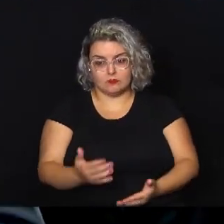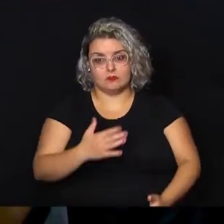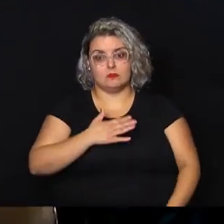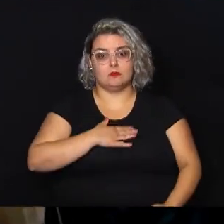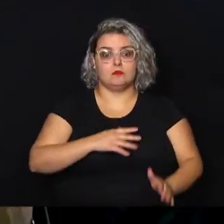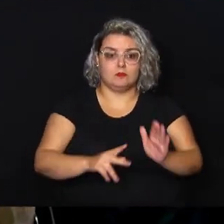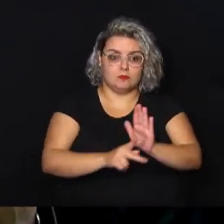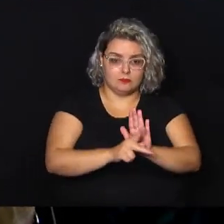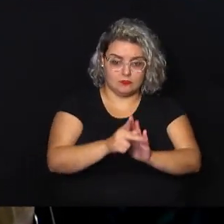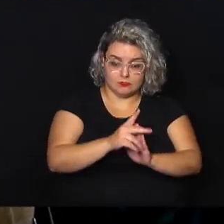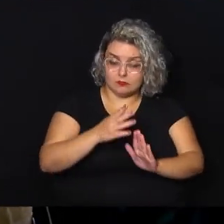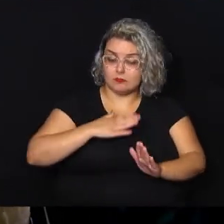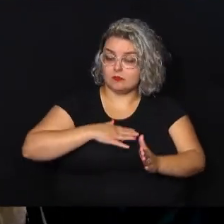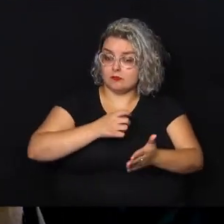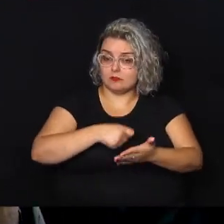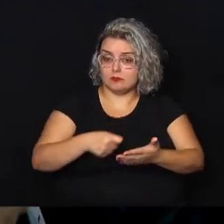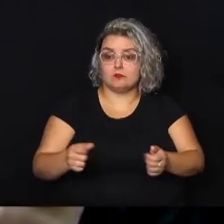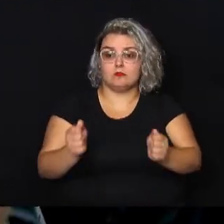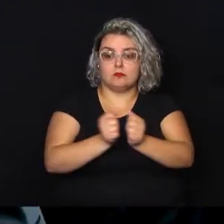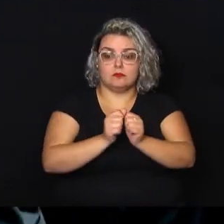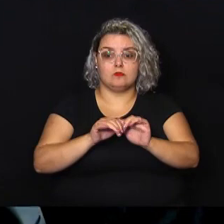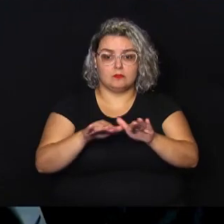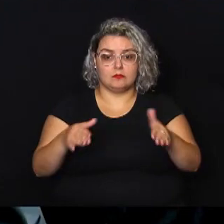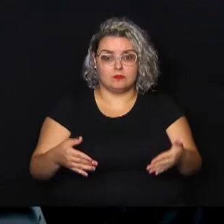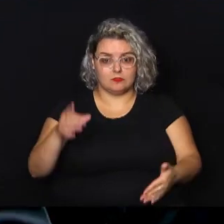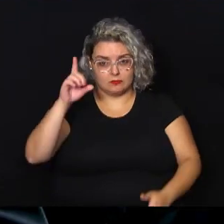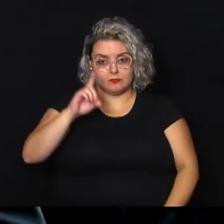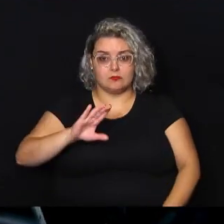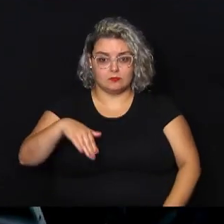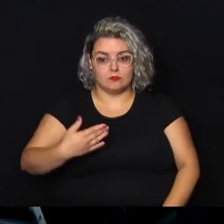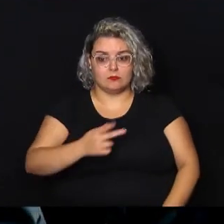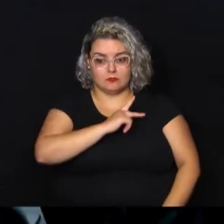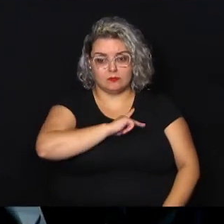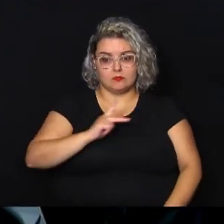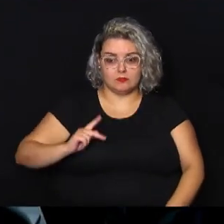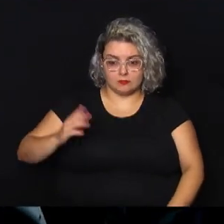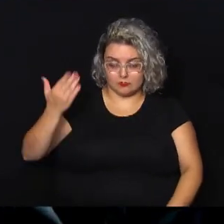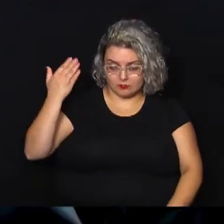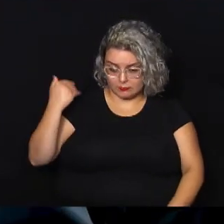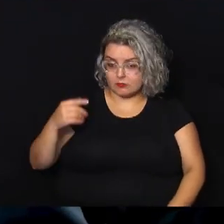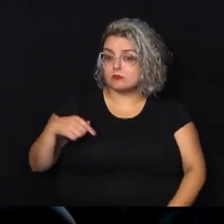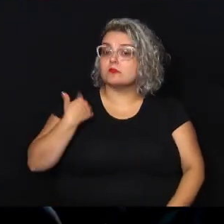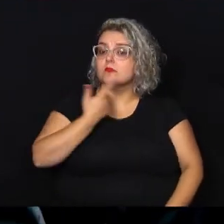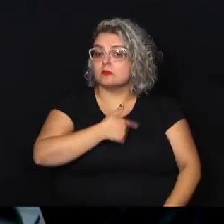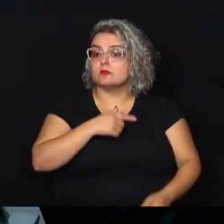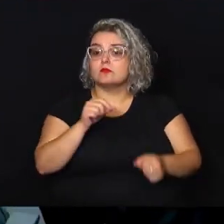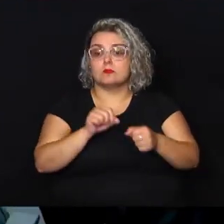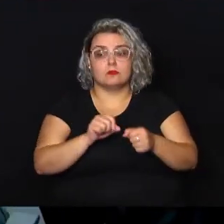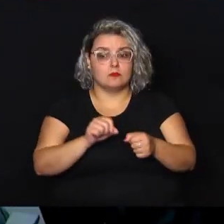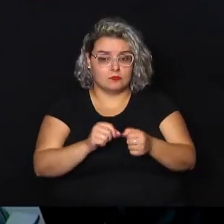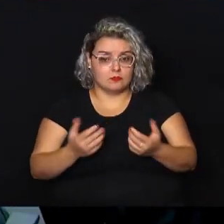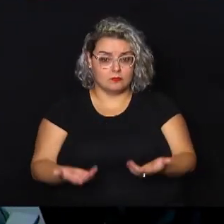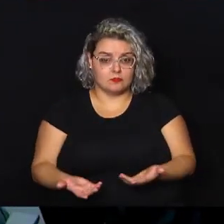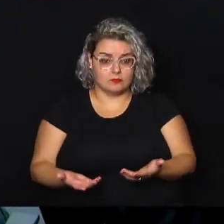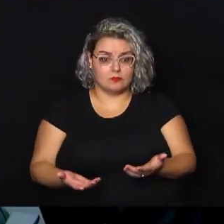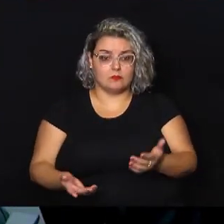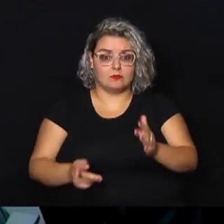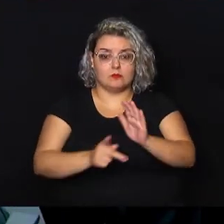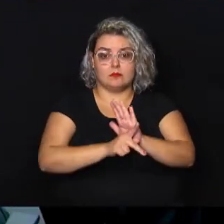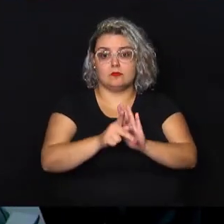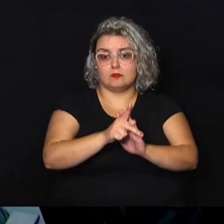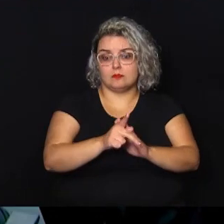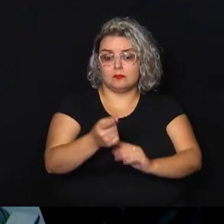autoria, junto à mesa, diretora, quando eu era presidente e que nós fizemos esse forjado de emendas